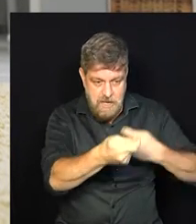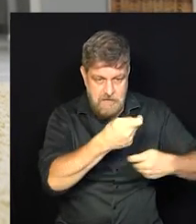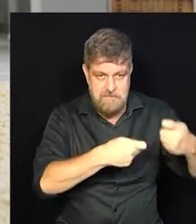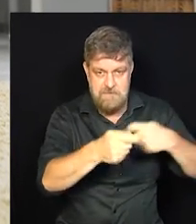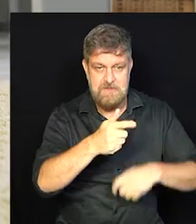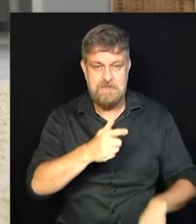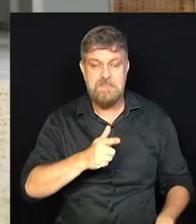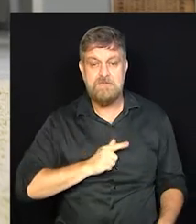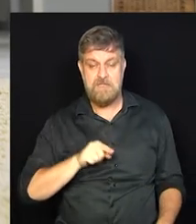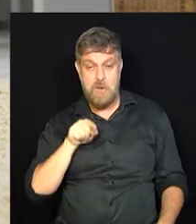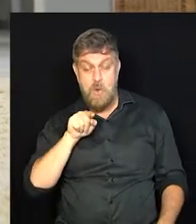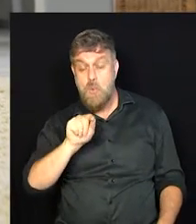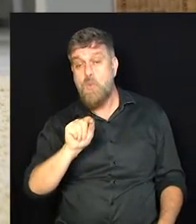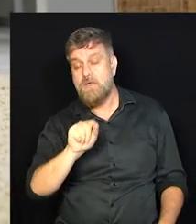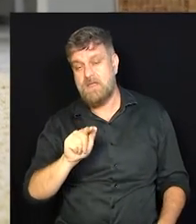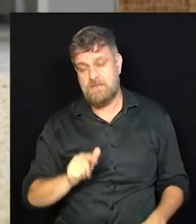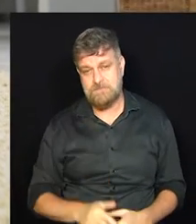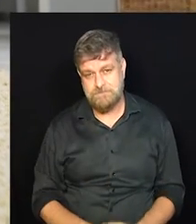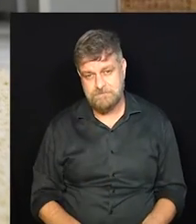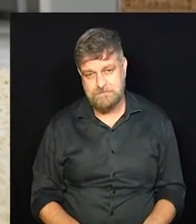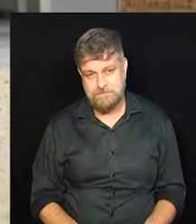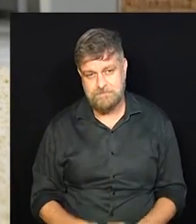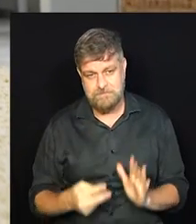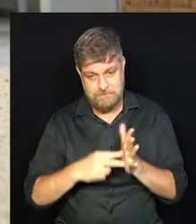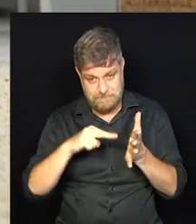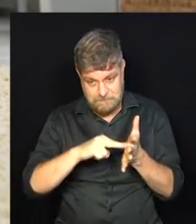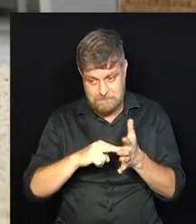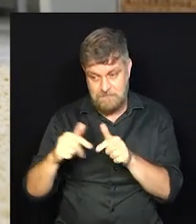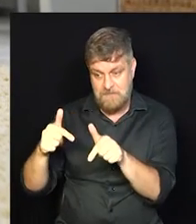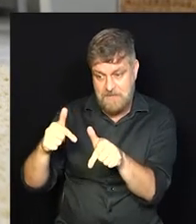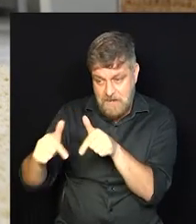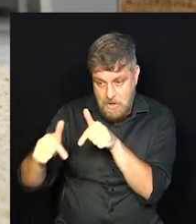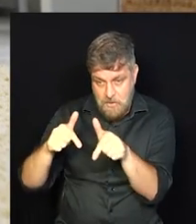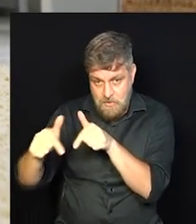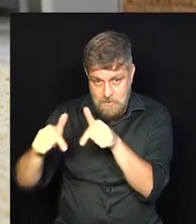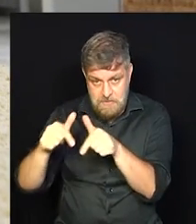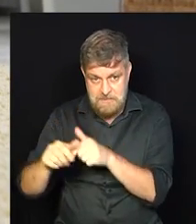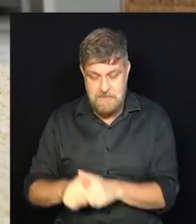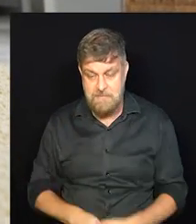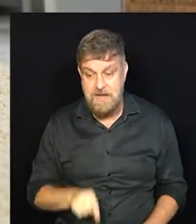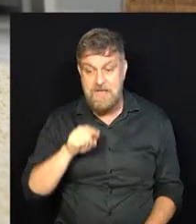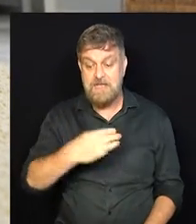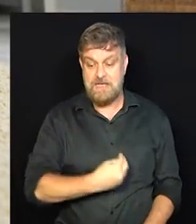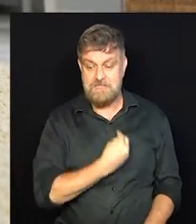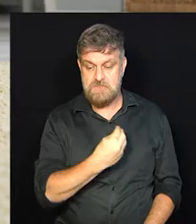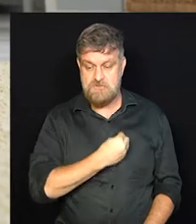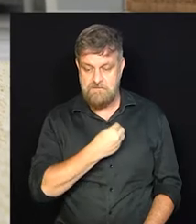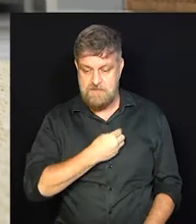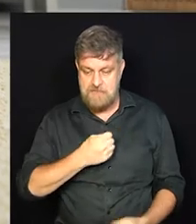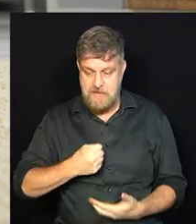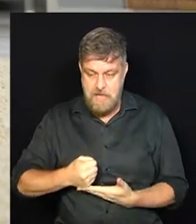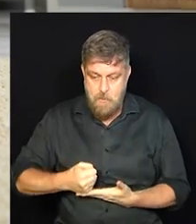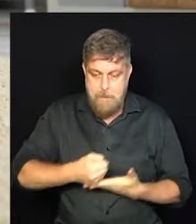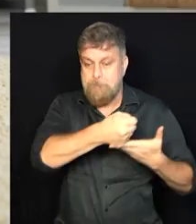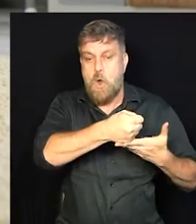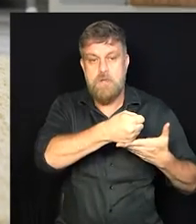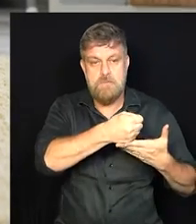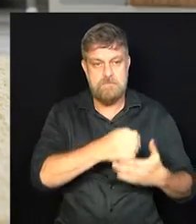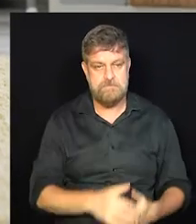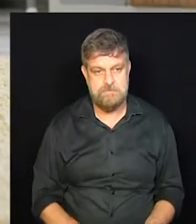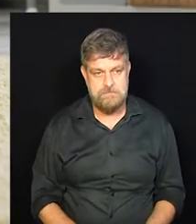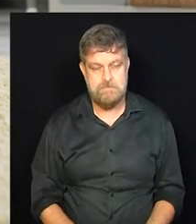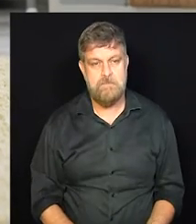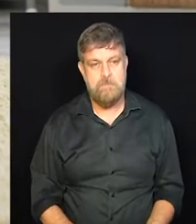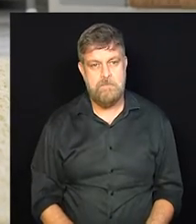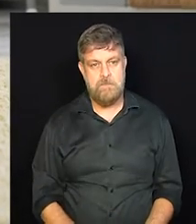de lifestyle business, então é o trabalho que sustenta o estilo de vida que você quer ter, nada mais do que isso.